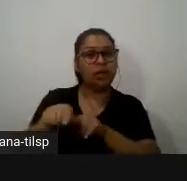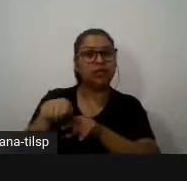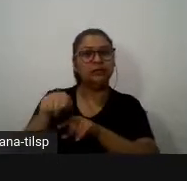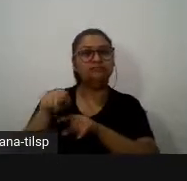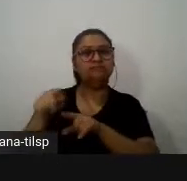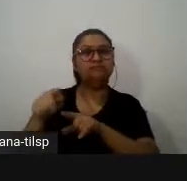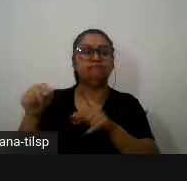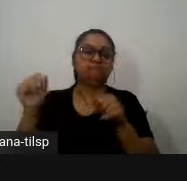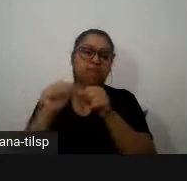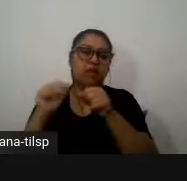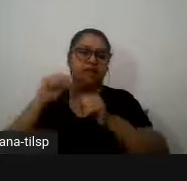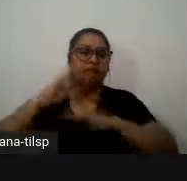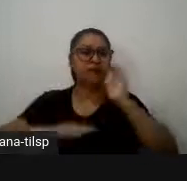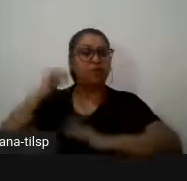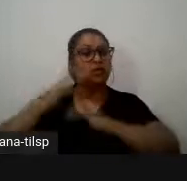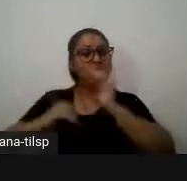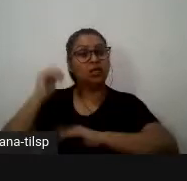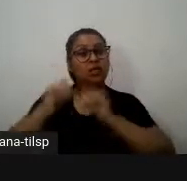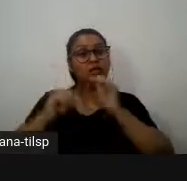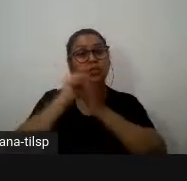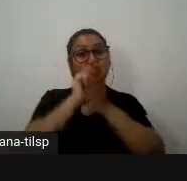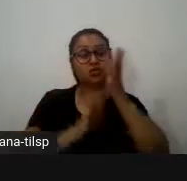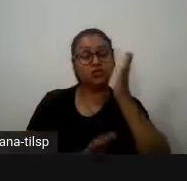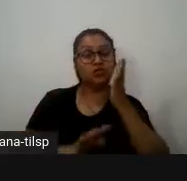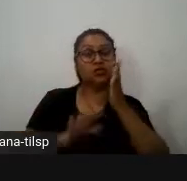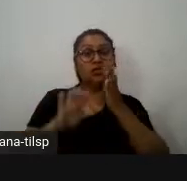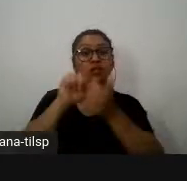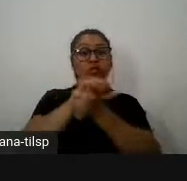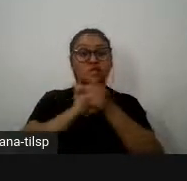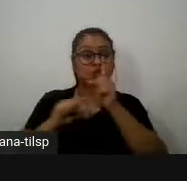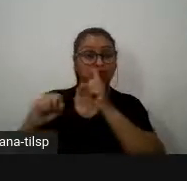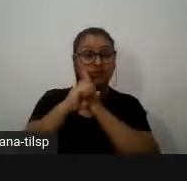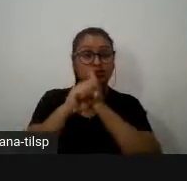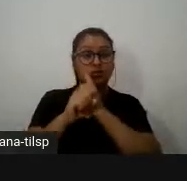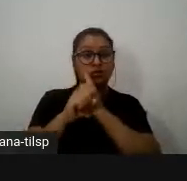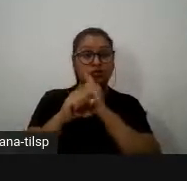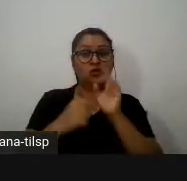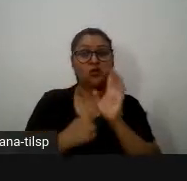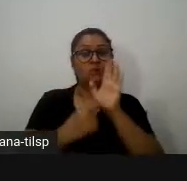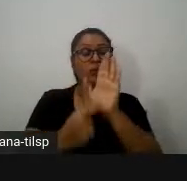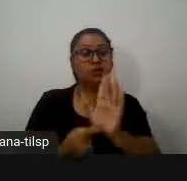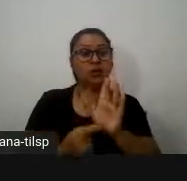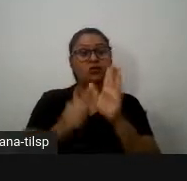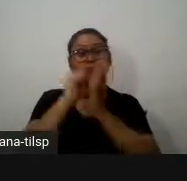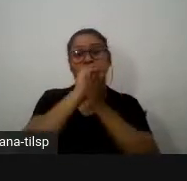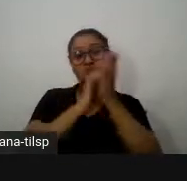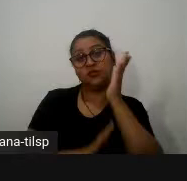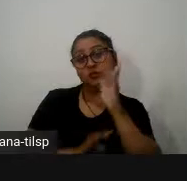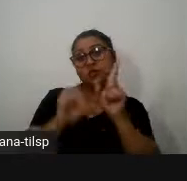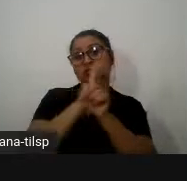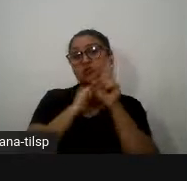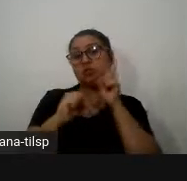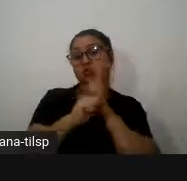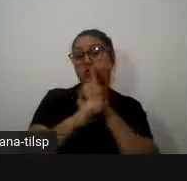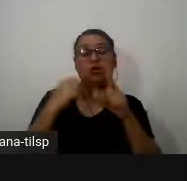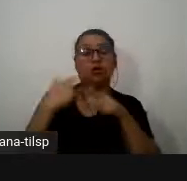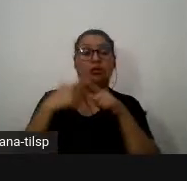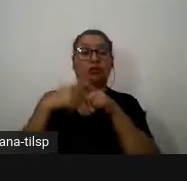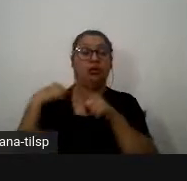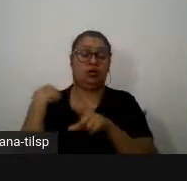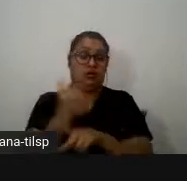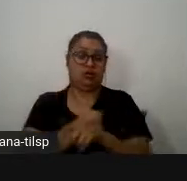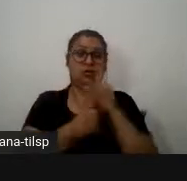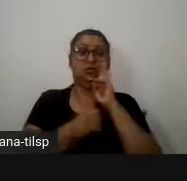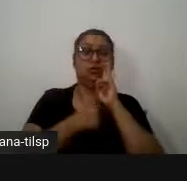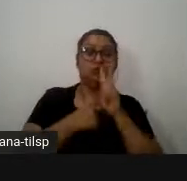determinada atividade social e aqui podia colocar e deveria colocar atividades sociais porque nós vemos que no